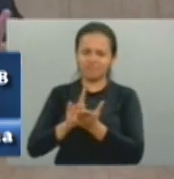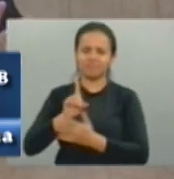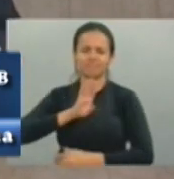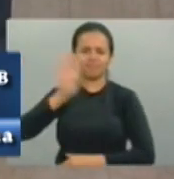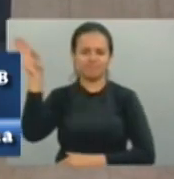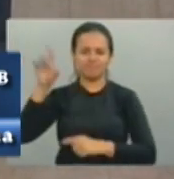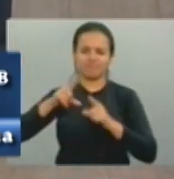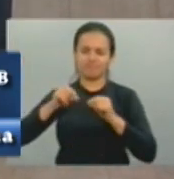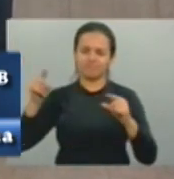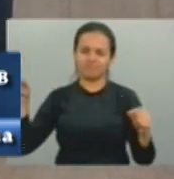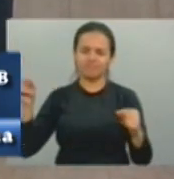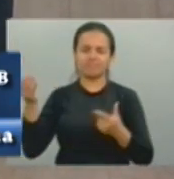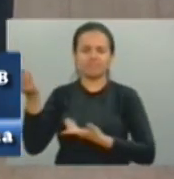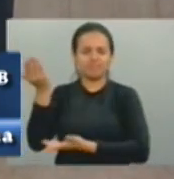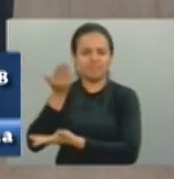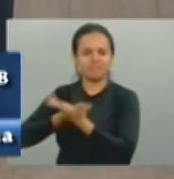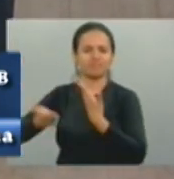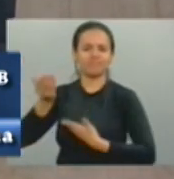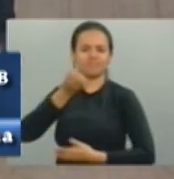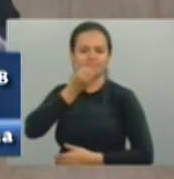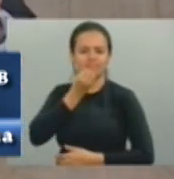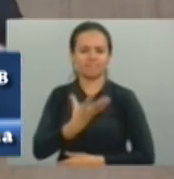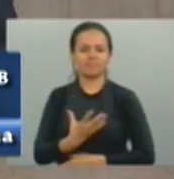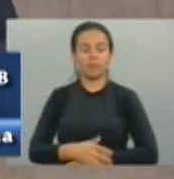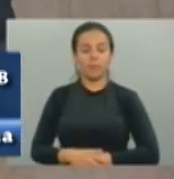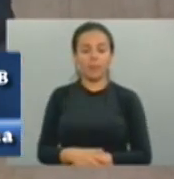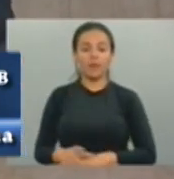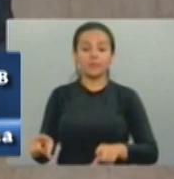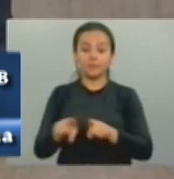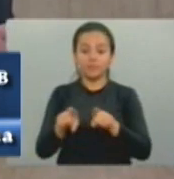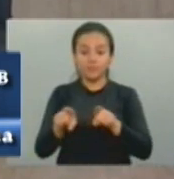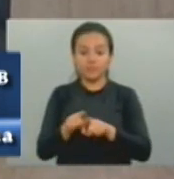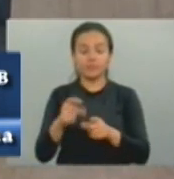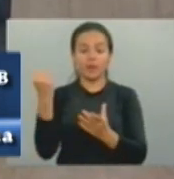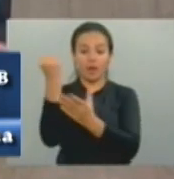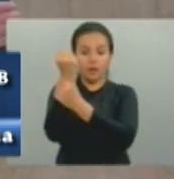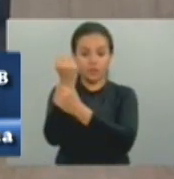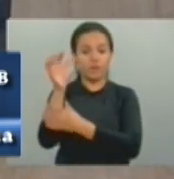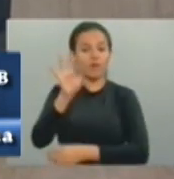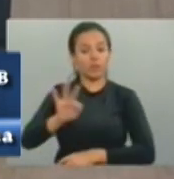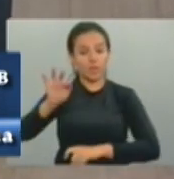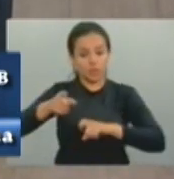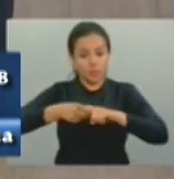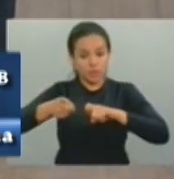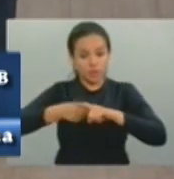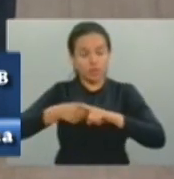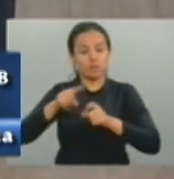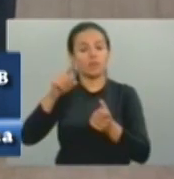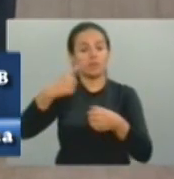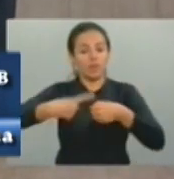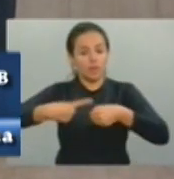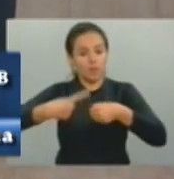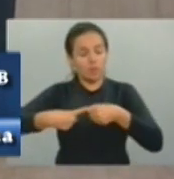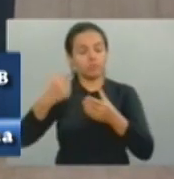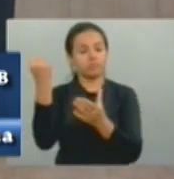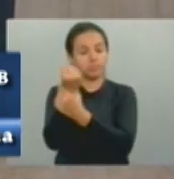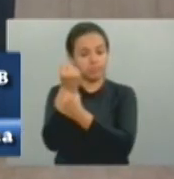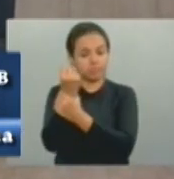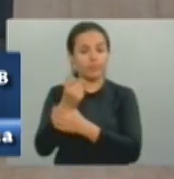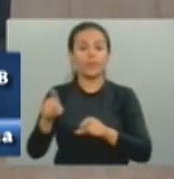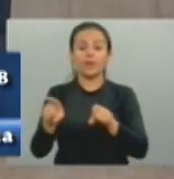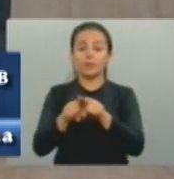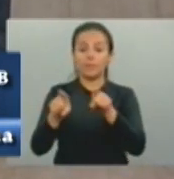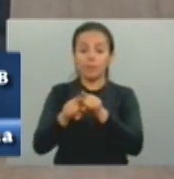garantia dessas faculdades de medicina e, mais além, lá deixou concretizado, presidente Zazin, um